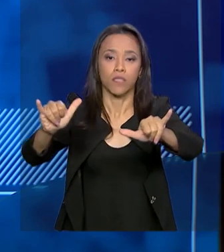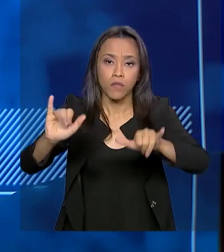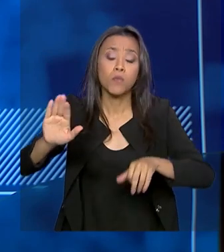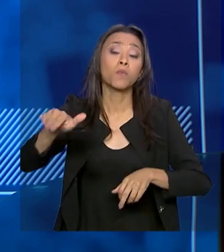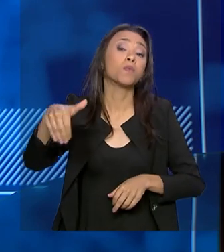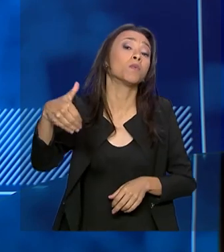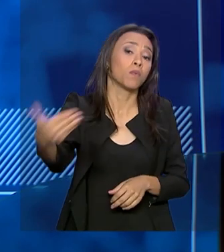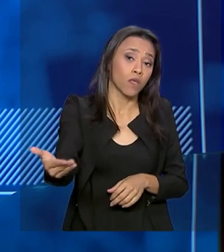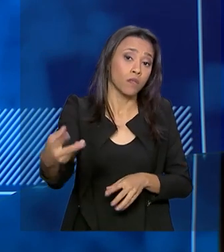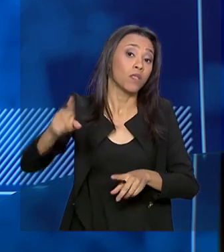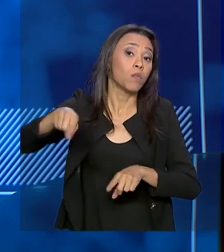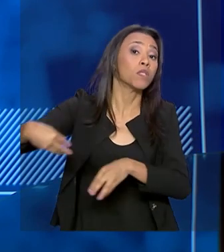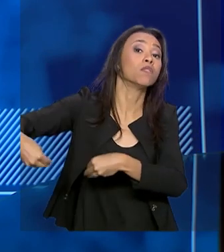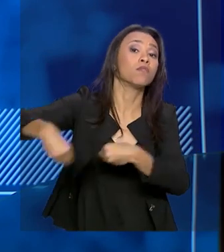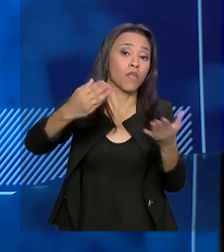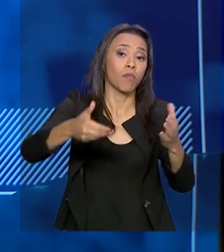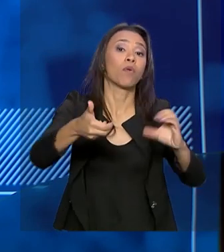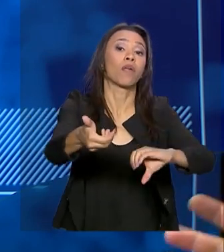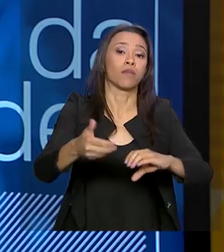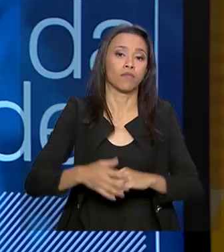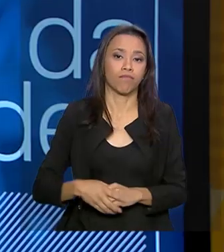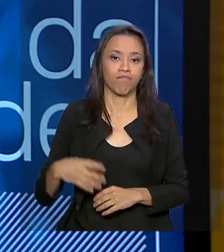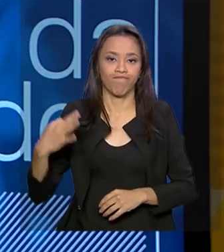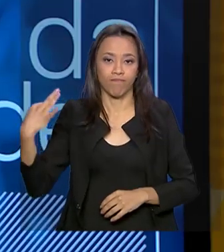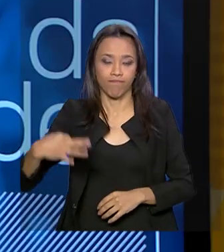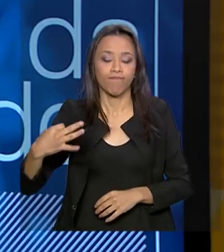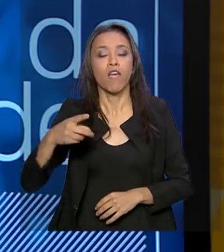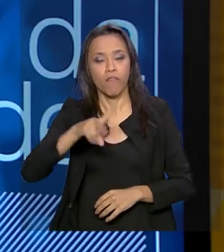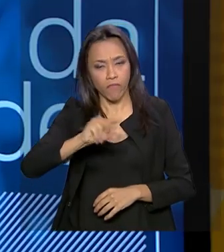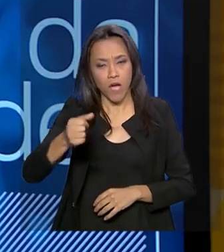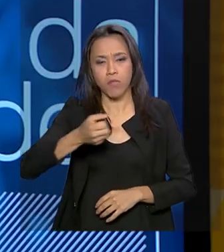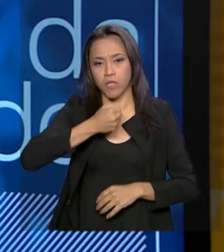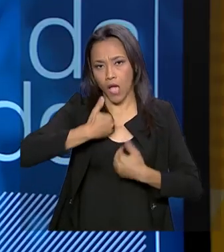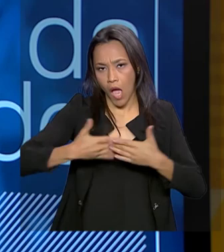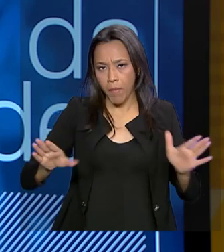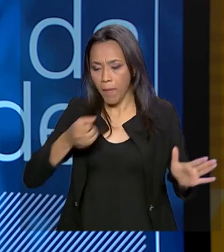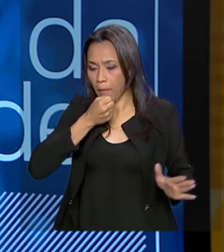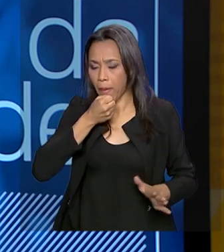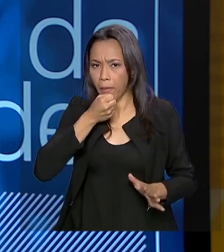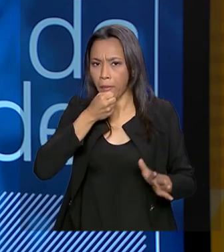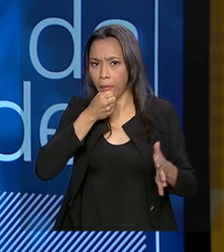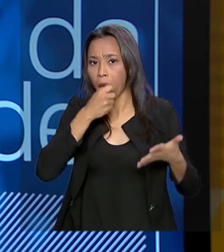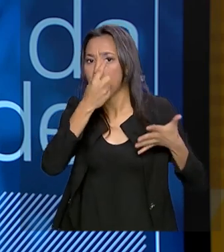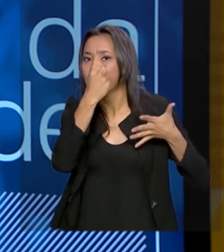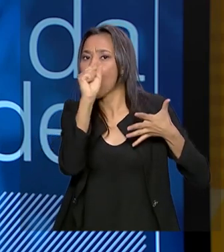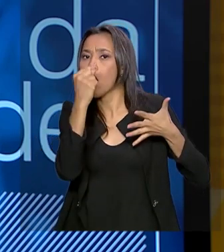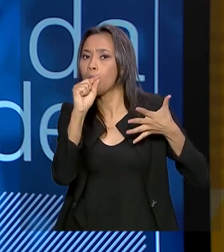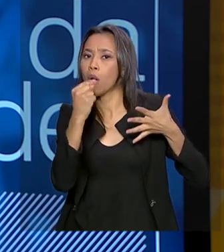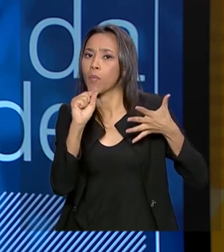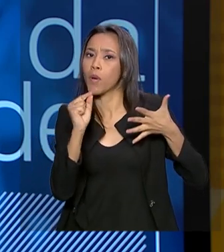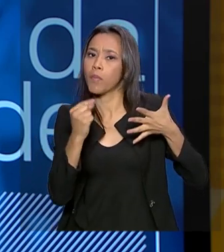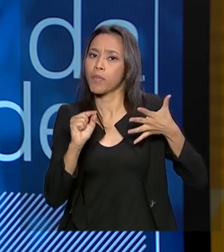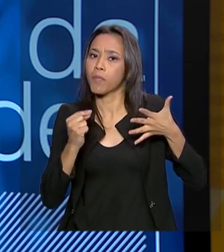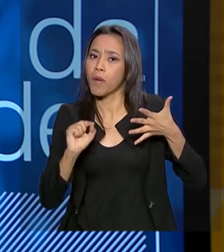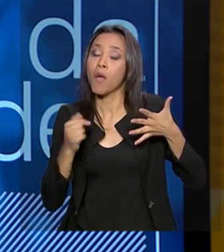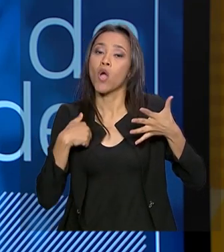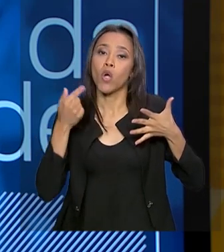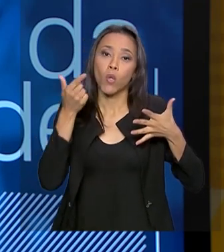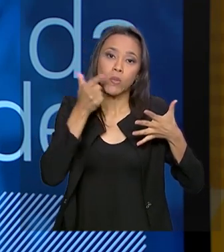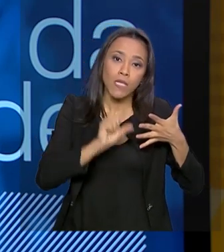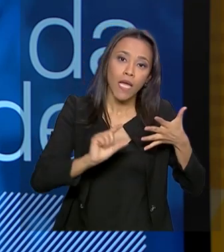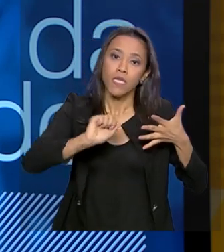disso e o envio ao Congresso Nacional? Perfeito. Faremos uma coletiva para discutir quais foram os principais pontos, onde a consegue